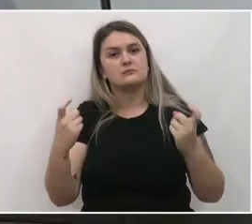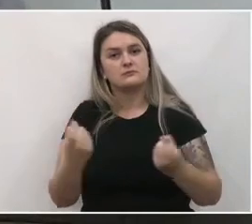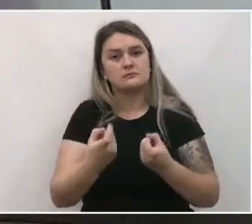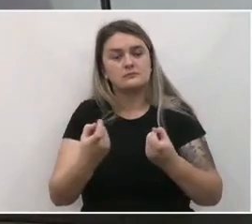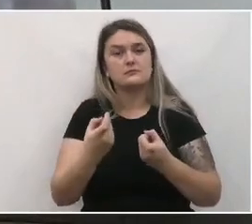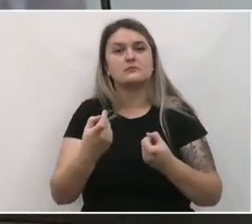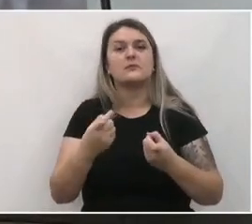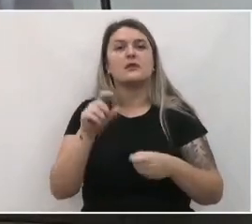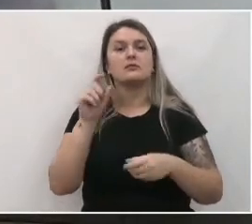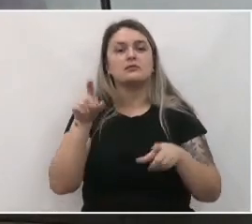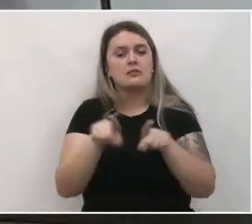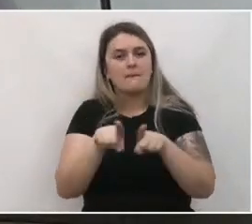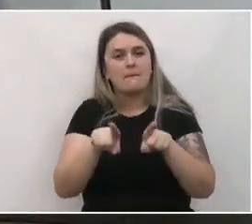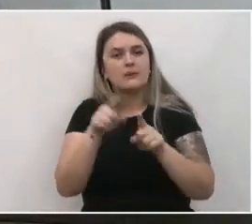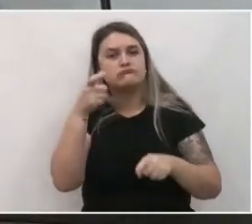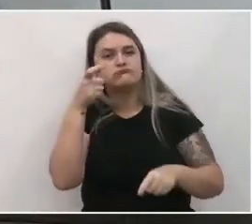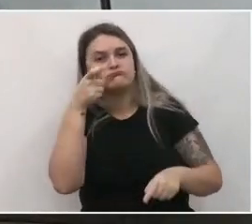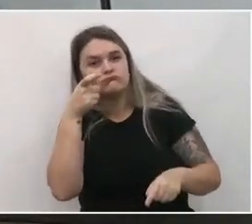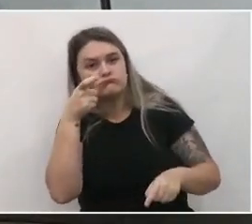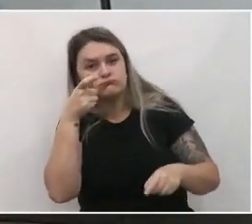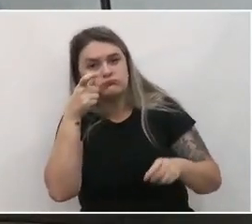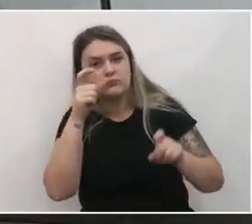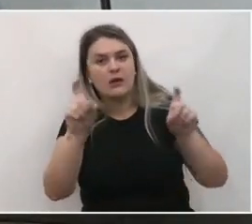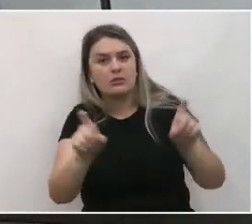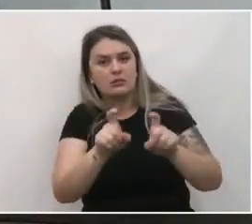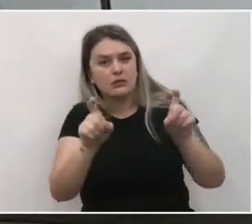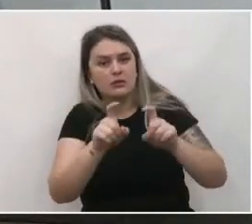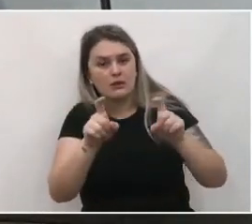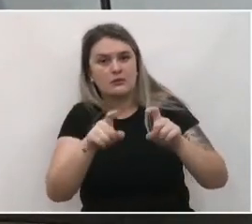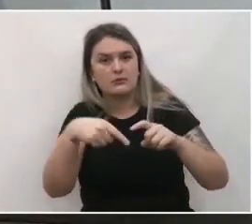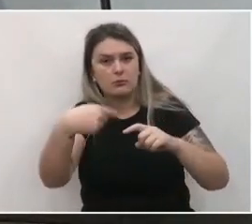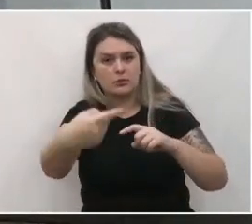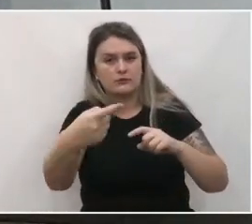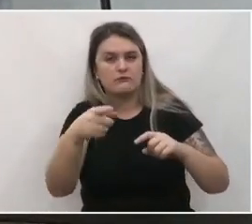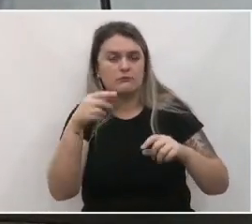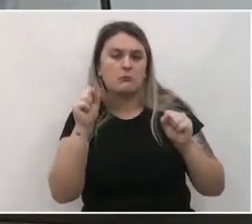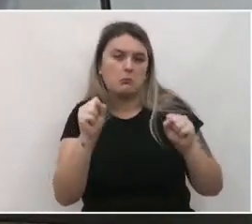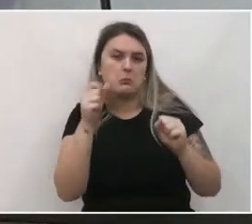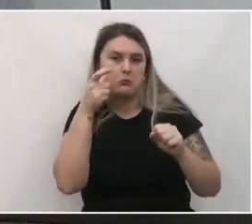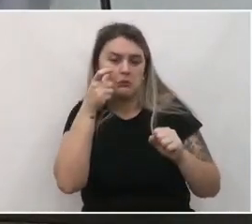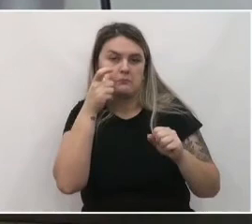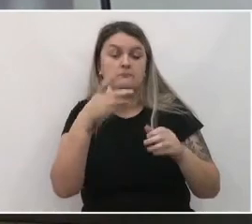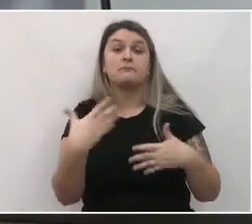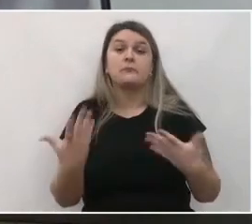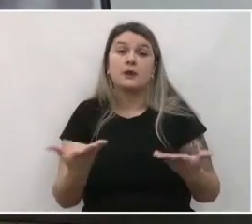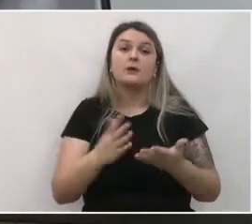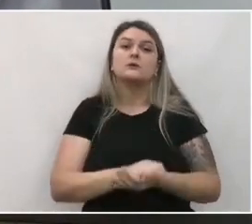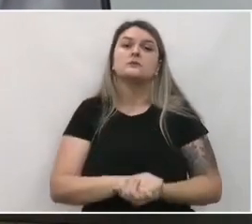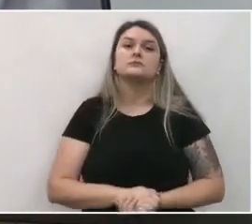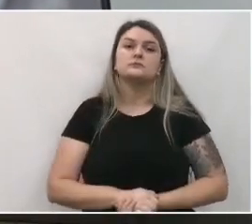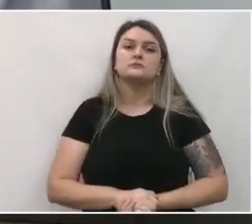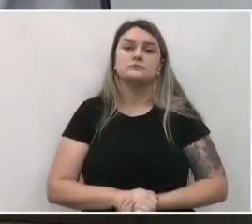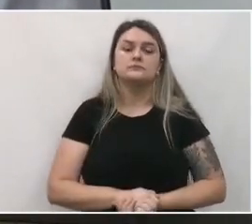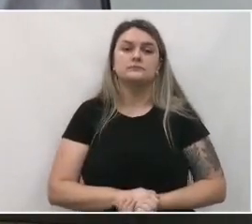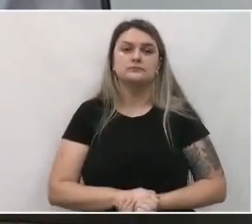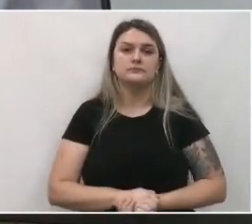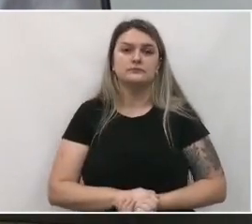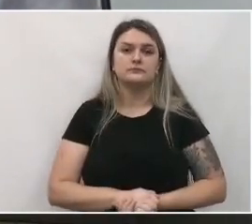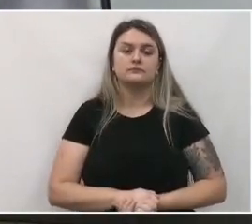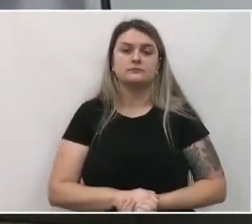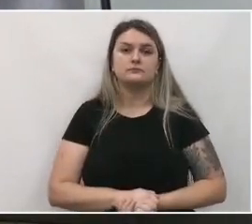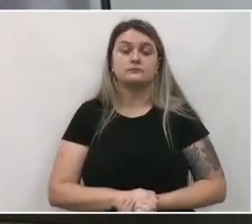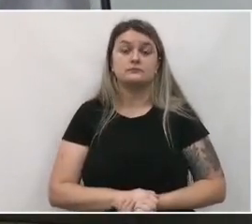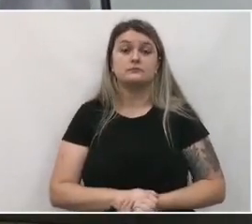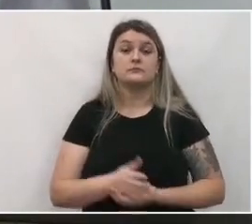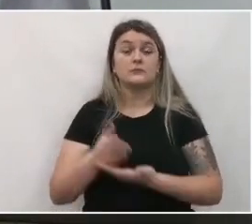e que assistem também posteriormente a essa audiência. Muito bem. então, essa